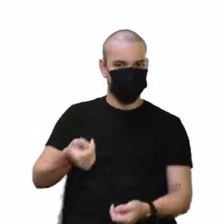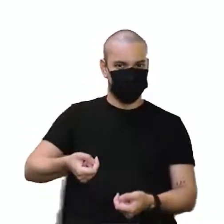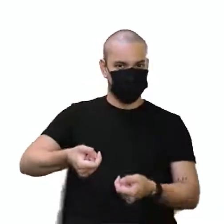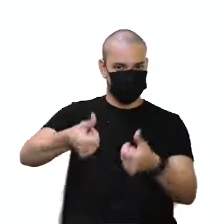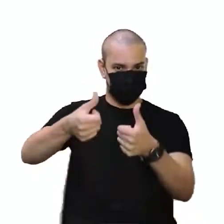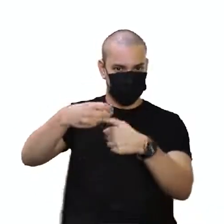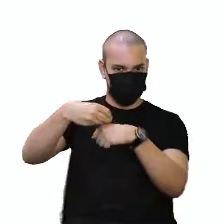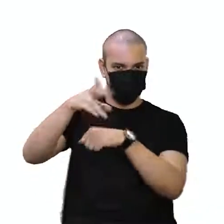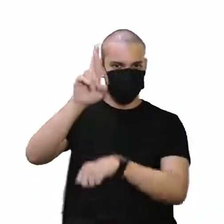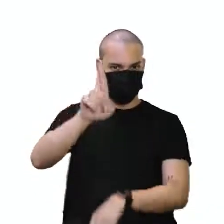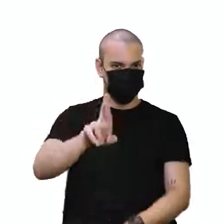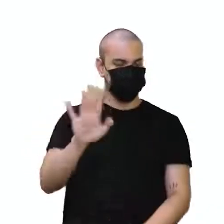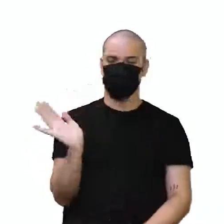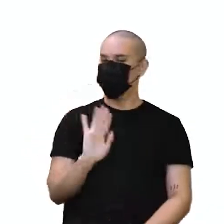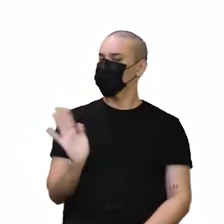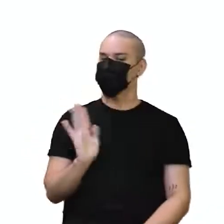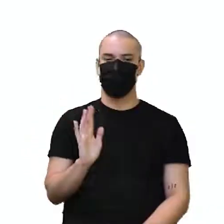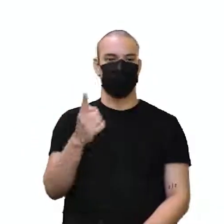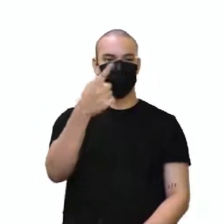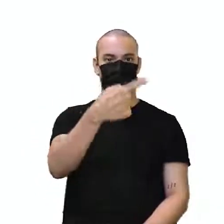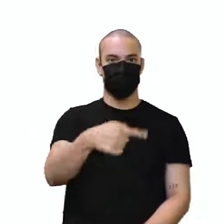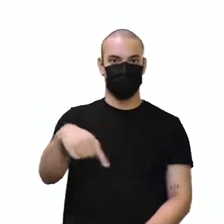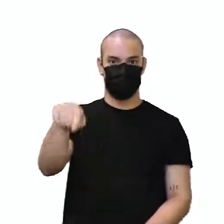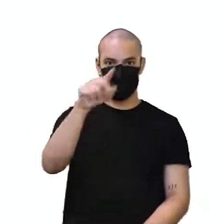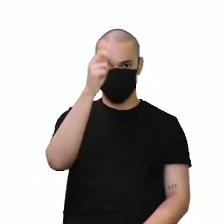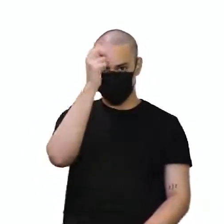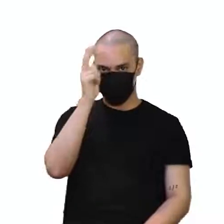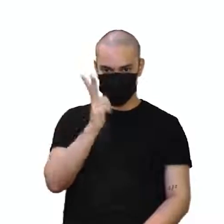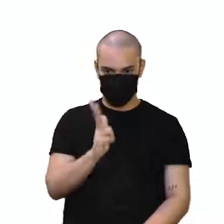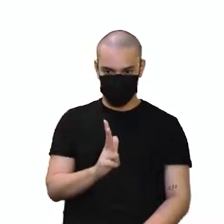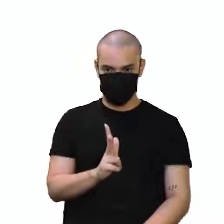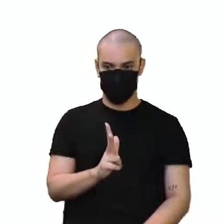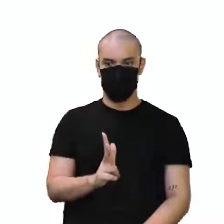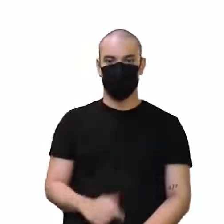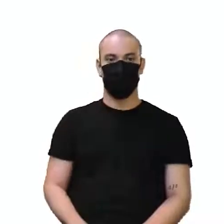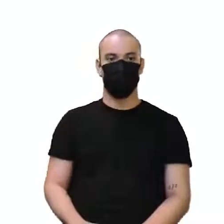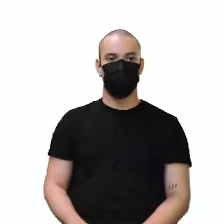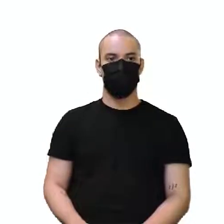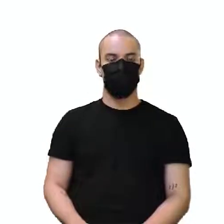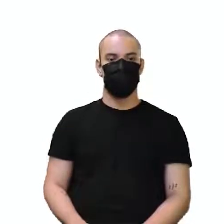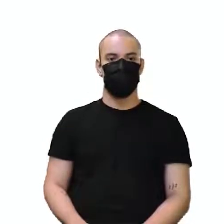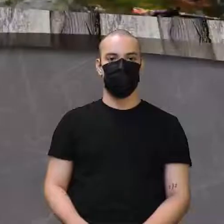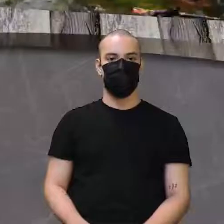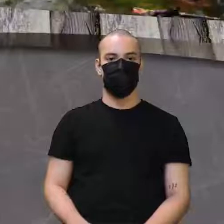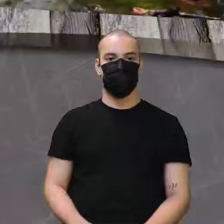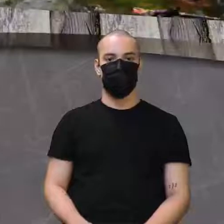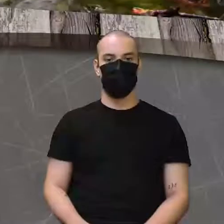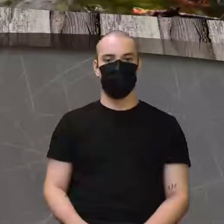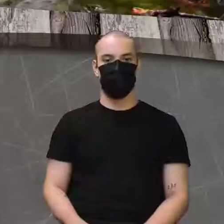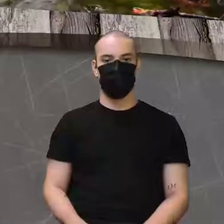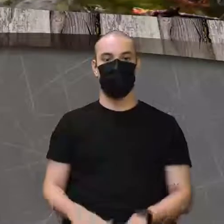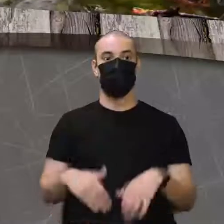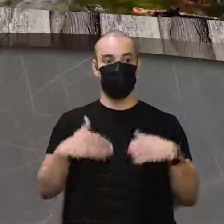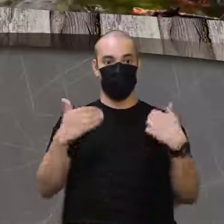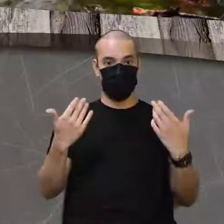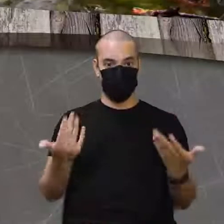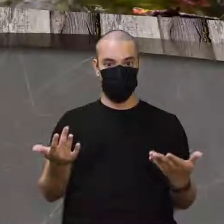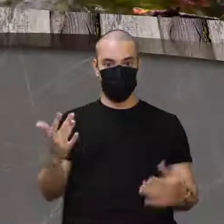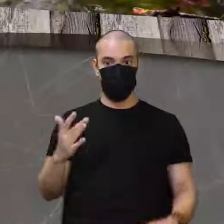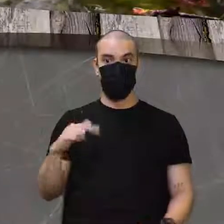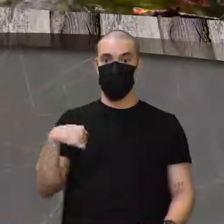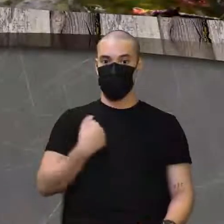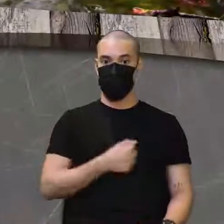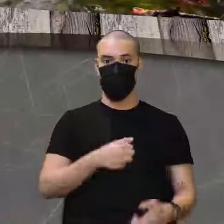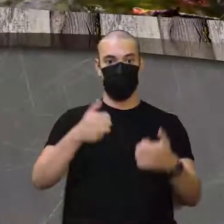respostinha aí na hora, né? Tá bom, espertinho. Vamos lá, então. Olha aqui pra mim, gente. Então, a está ali